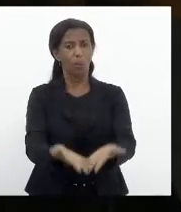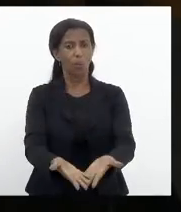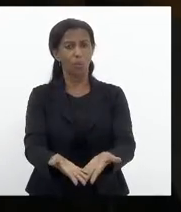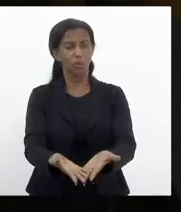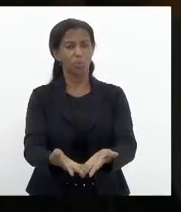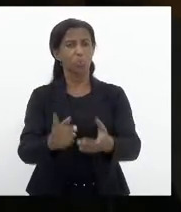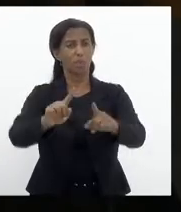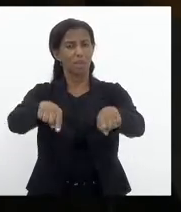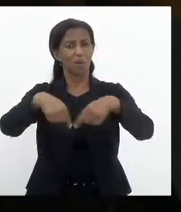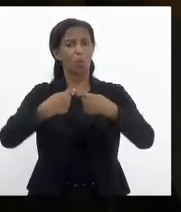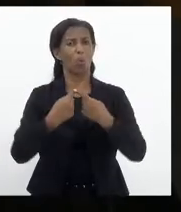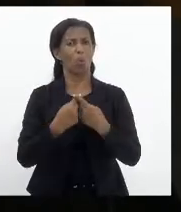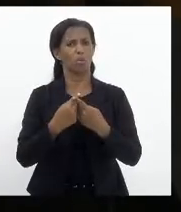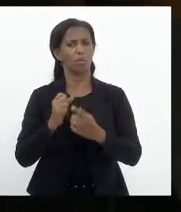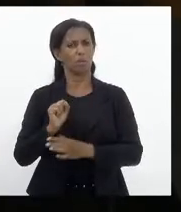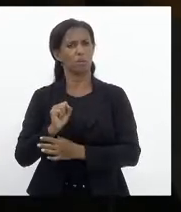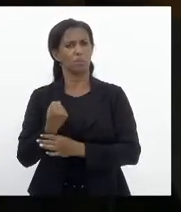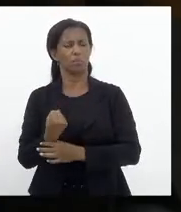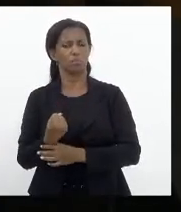contra a área de segurança.